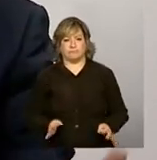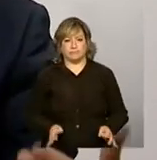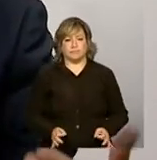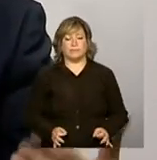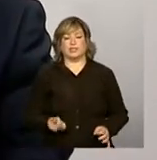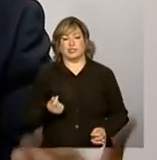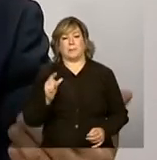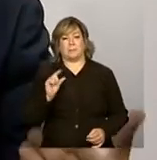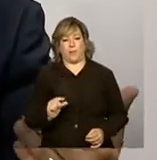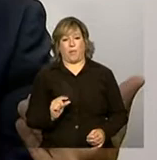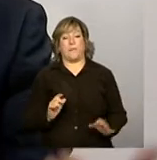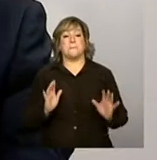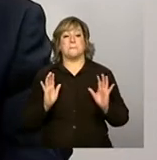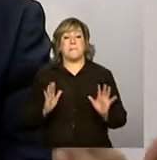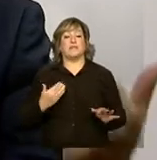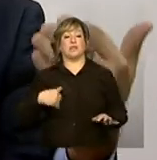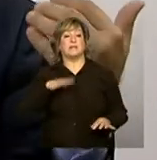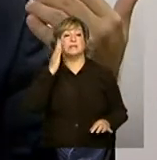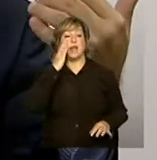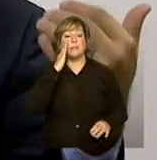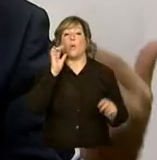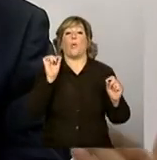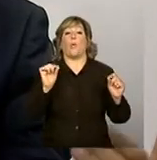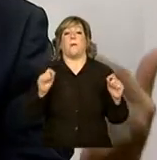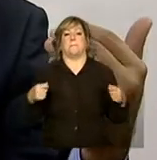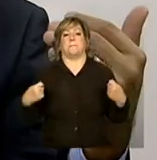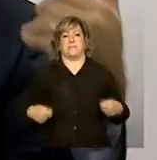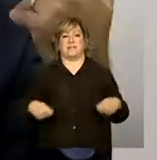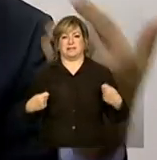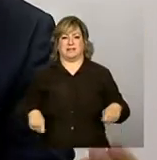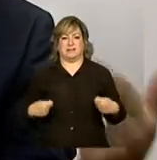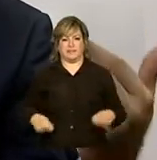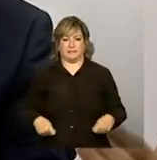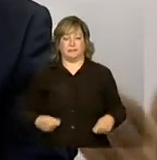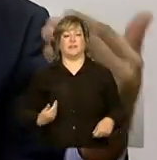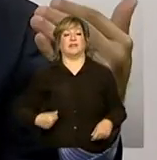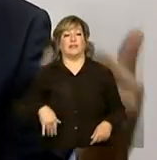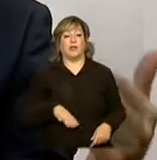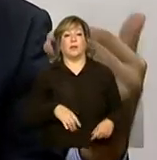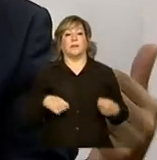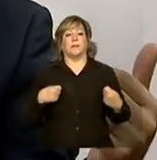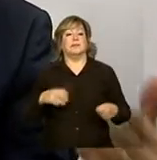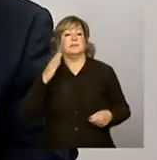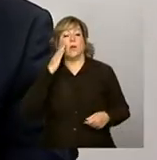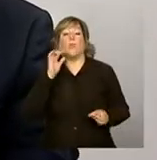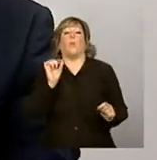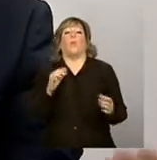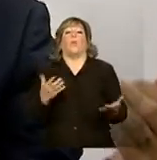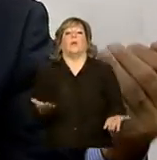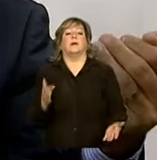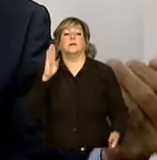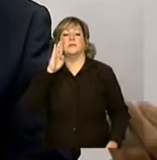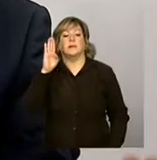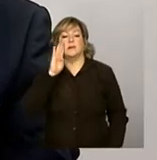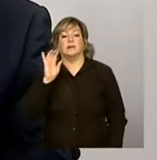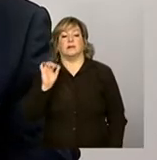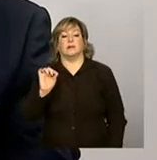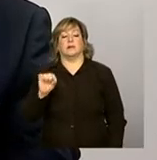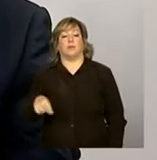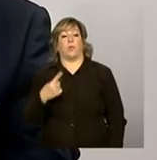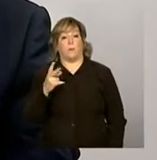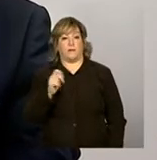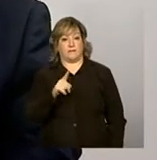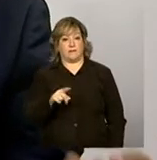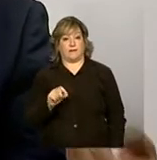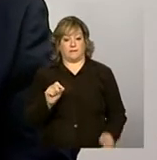Mas nós sabemos o que nós precisamos. Nós sabemos, devemos saber no que devemos priorizar. Uma vez estabelecidas